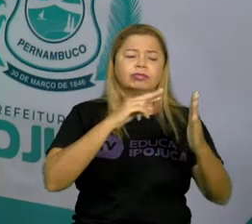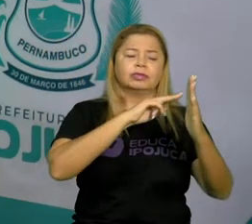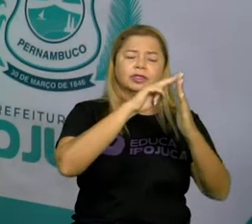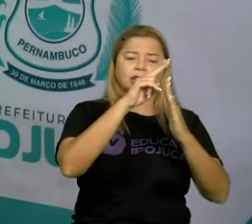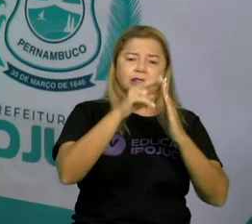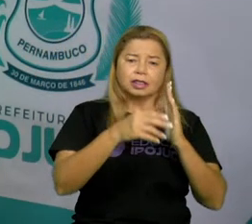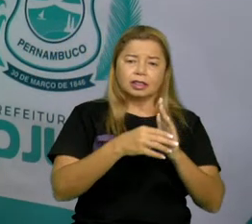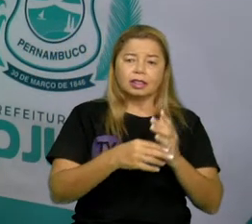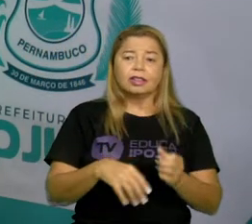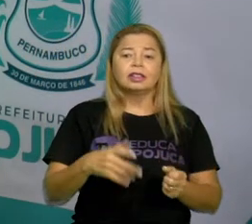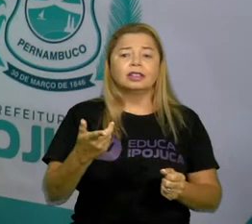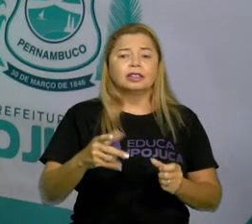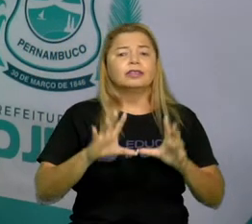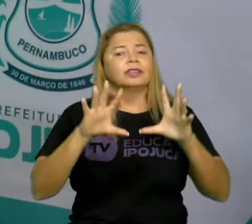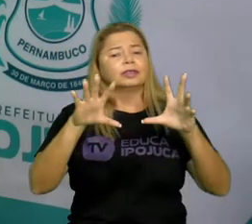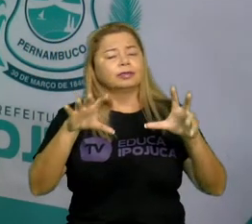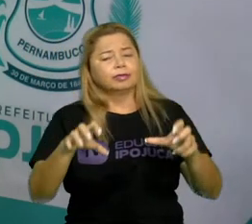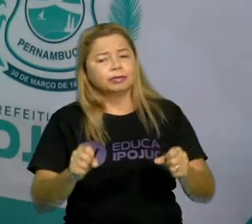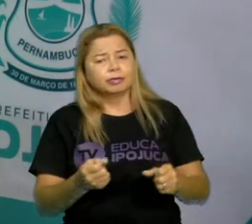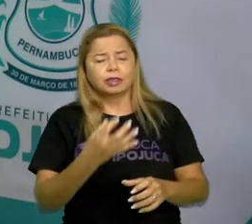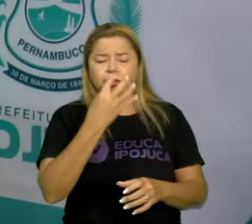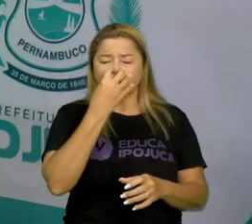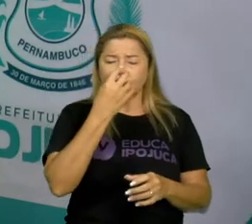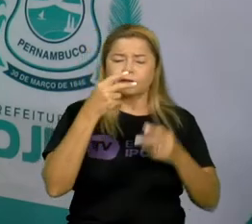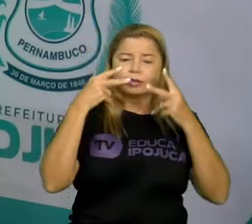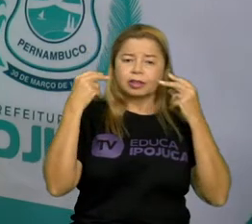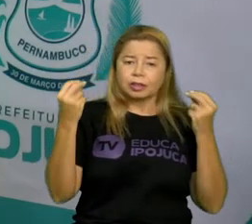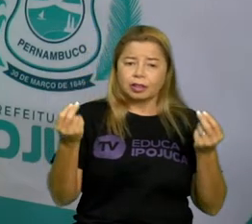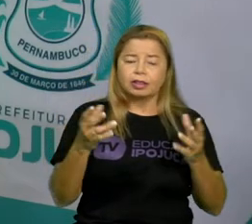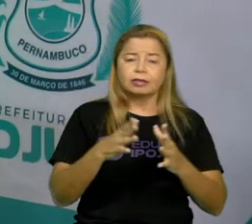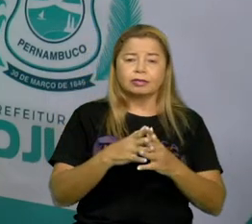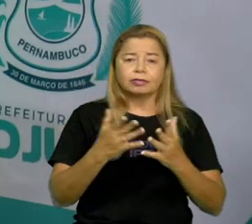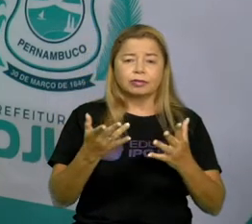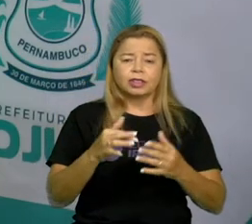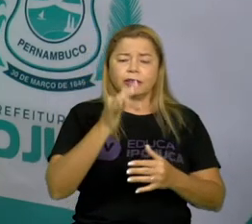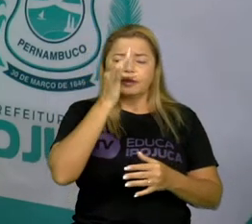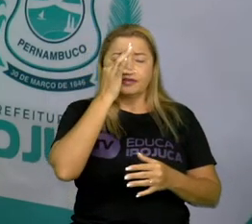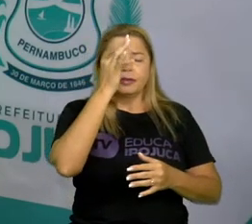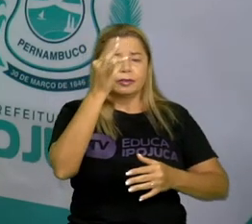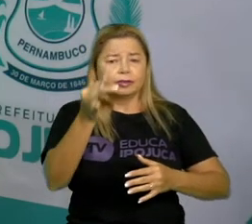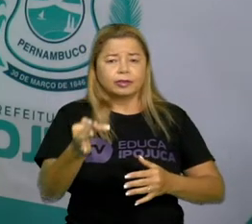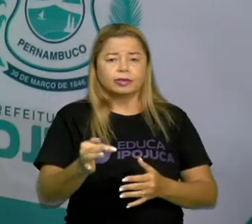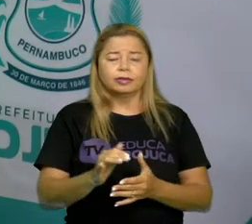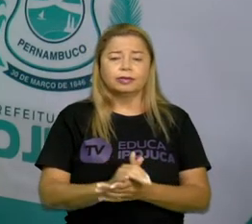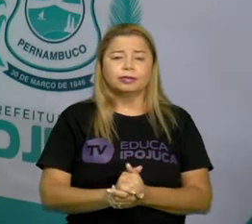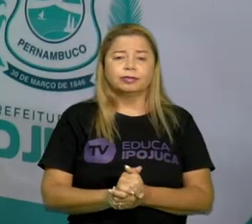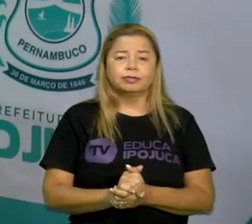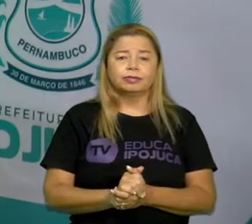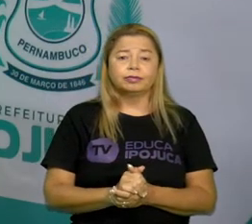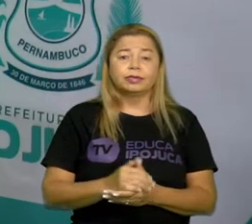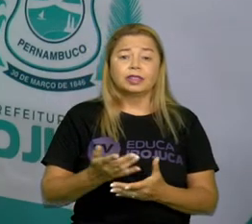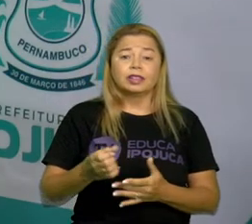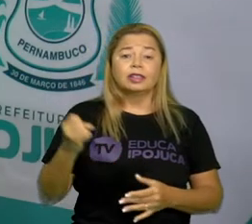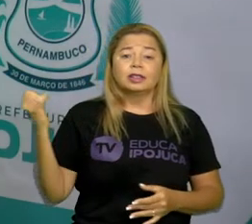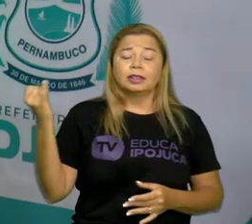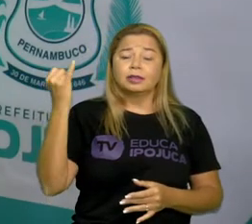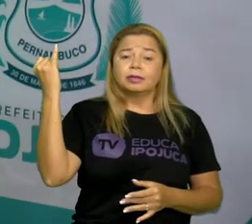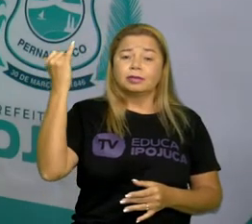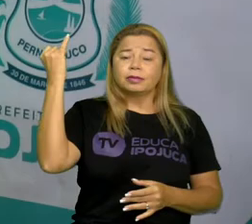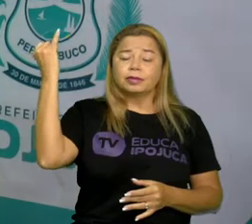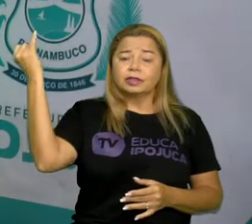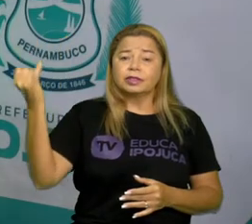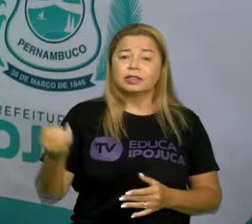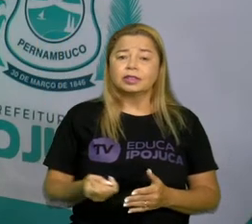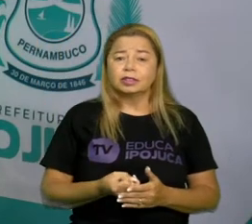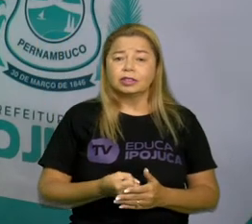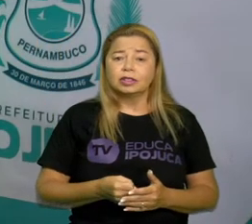tiver um animalzinho, coloque na frente. Se tiver um jardim, coloque na frente. E uma coisa importante. Pinte sua casa.